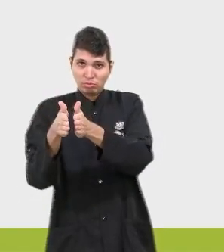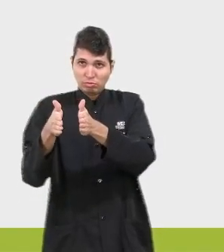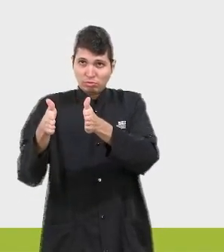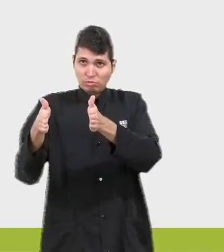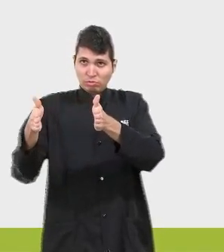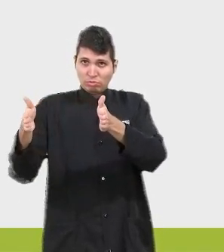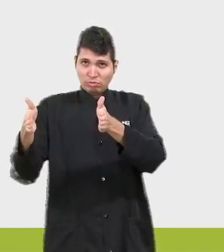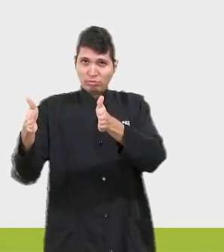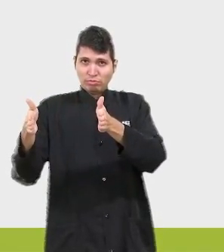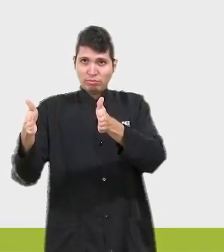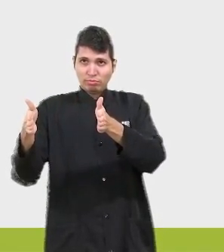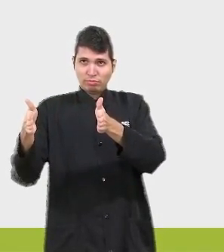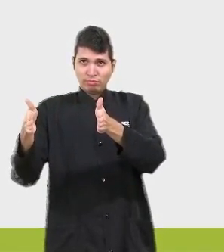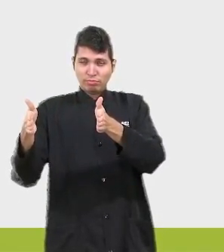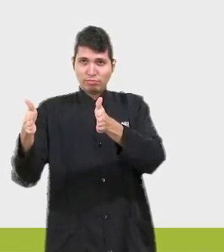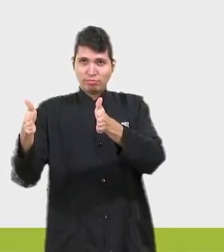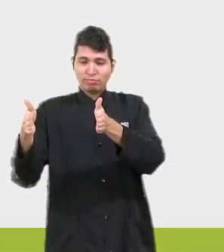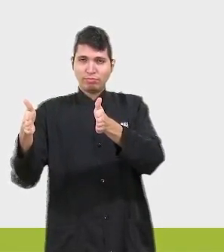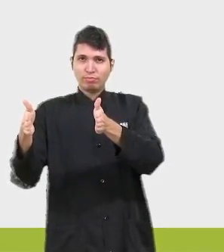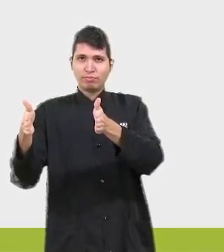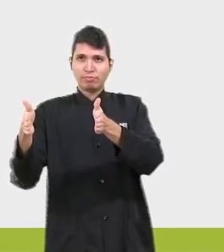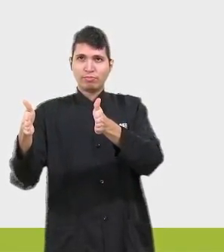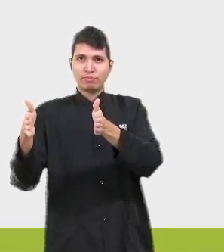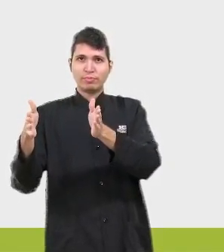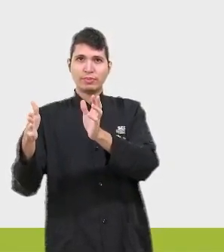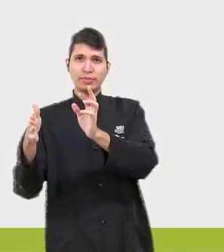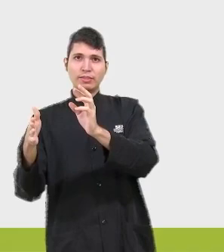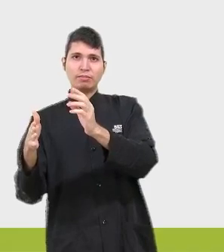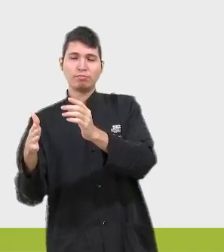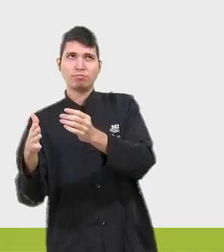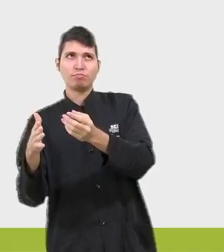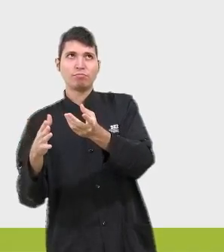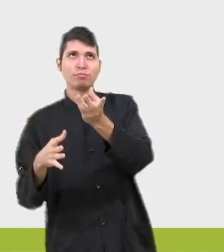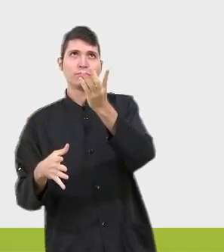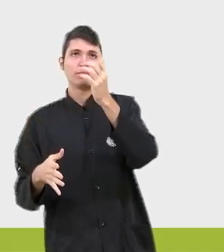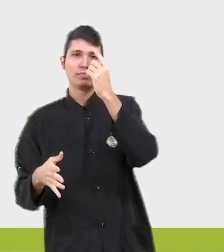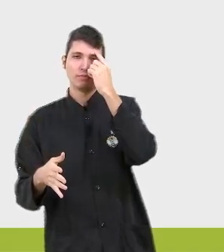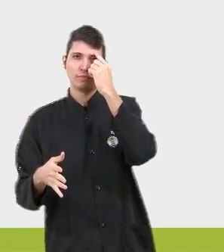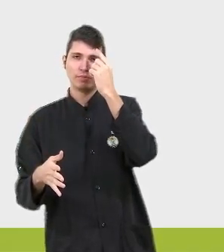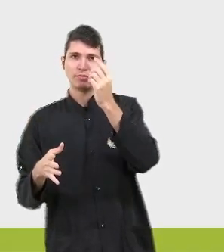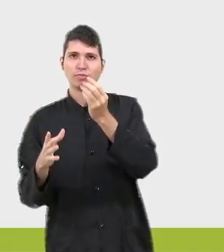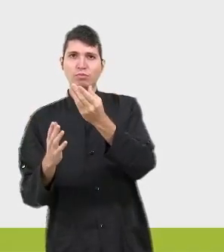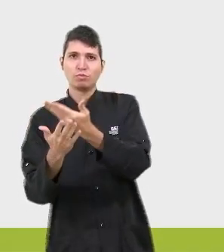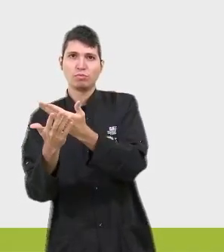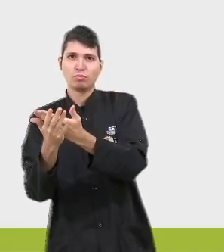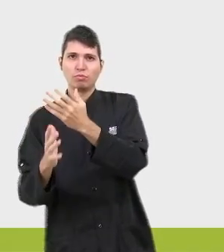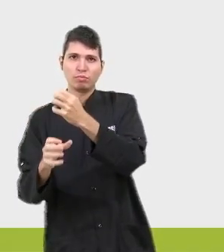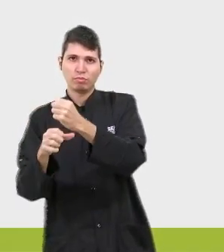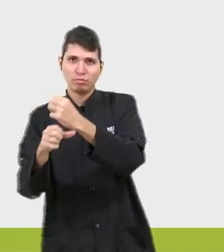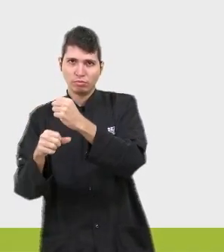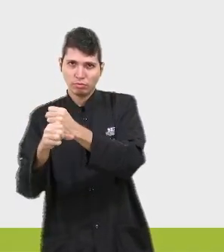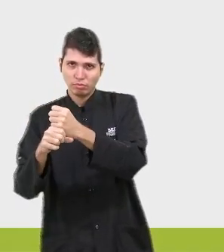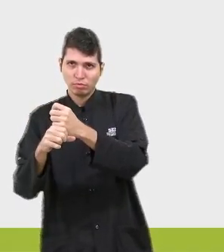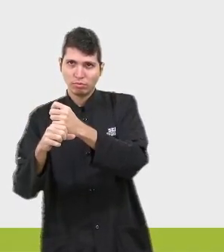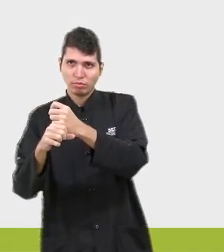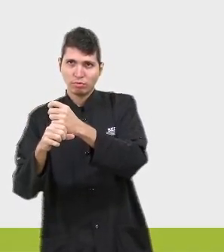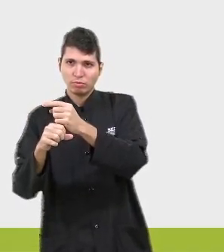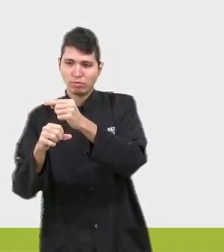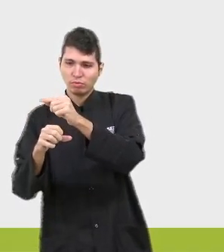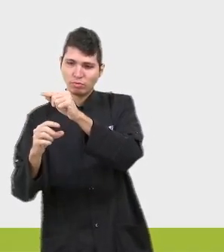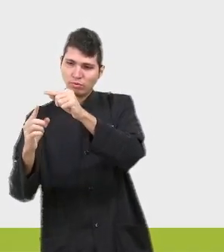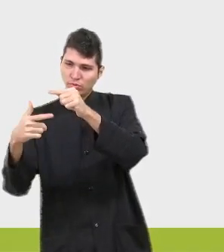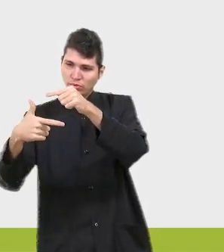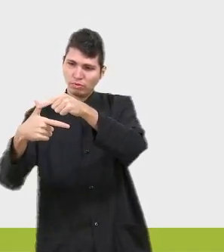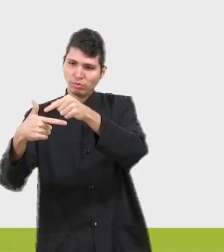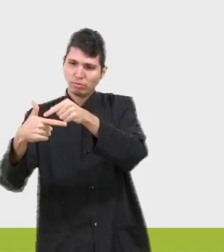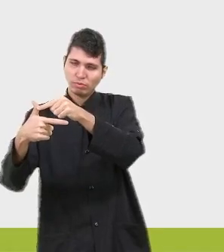Porque toda figura, ela já trabalha com essa ideia básica de raio. Ou seja, o é o raio, professor? O raio é a metade do diâmetro, né?